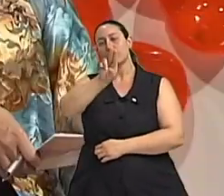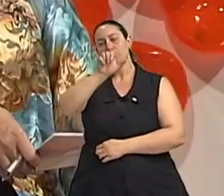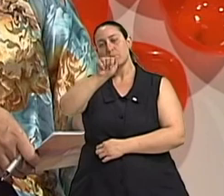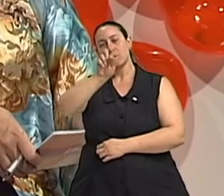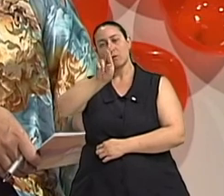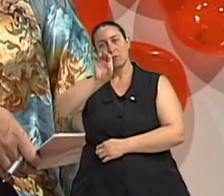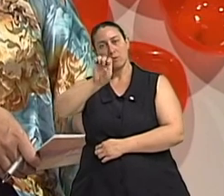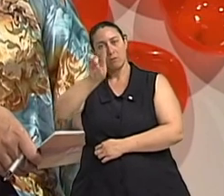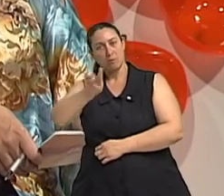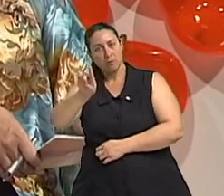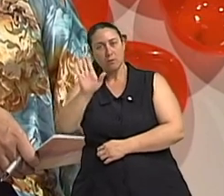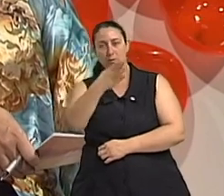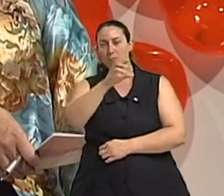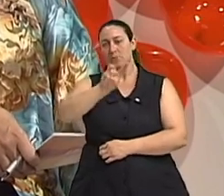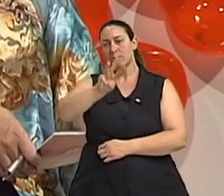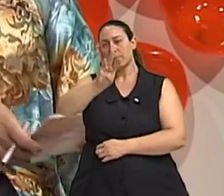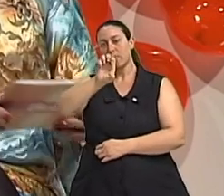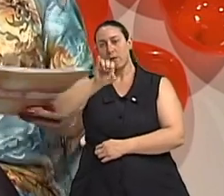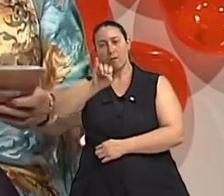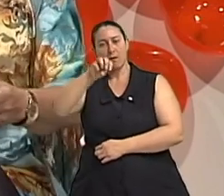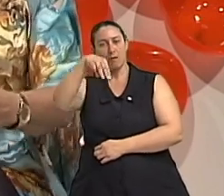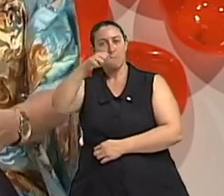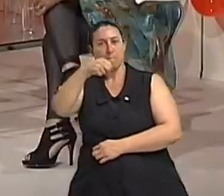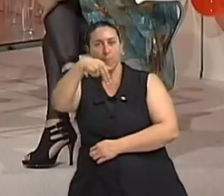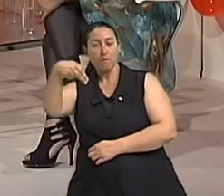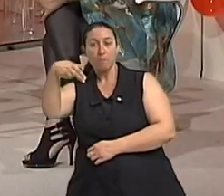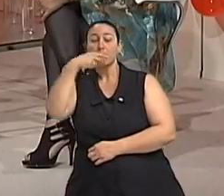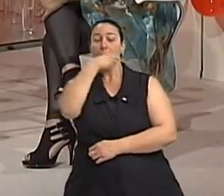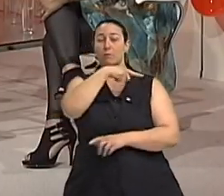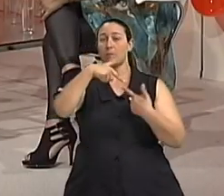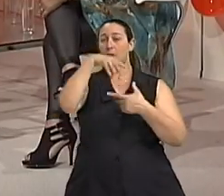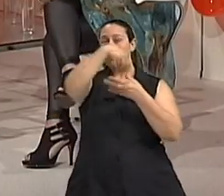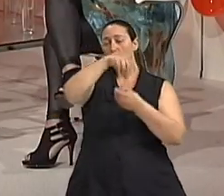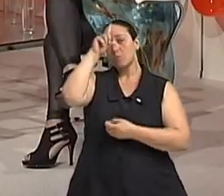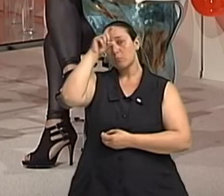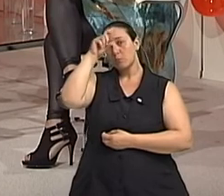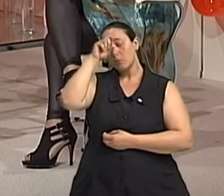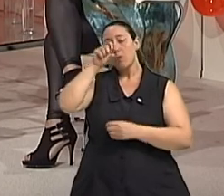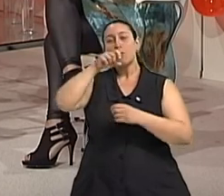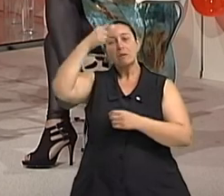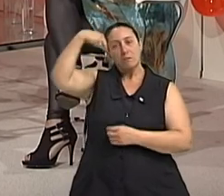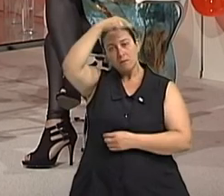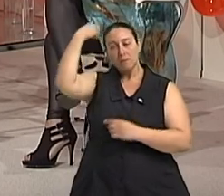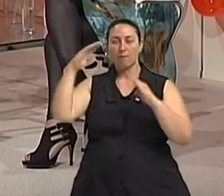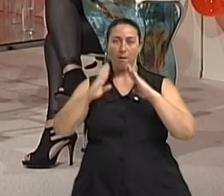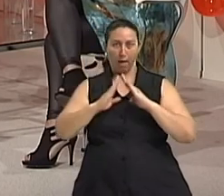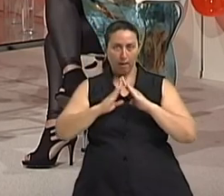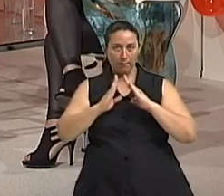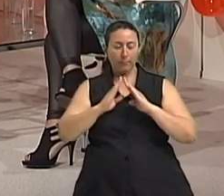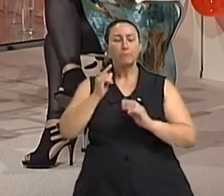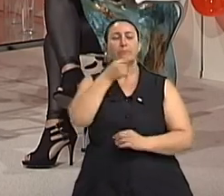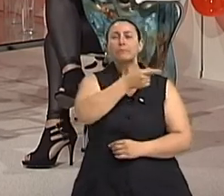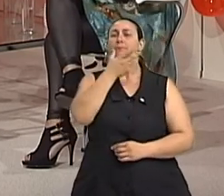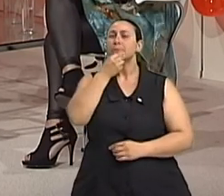Complexo Hospitalar Santa Casa. Bom, doutor Weiman, é um prazer lhe ter no programa, porque é um assunto que as